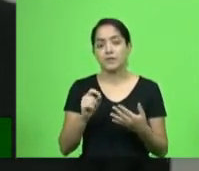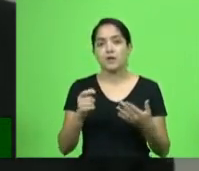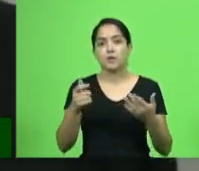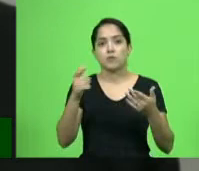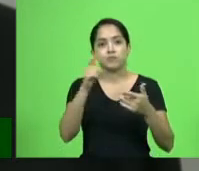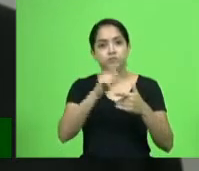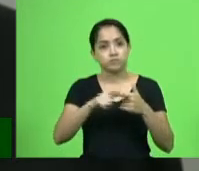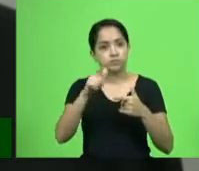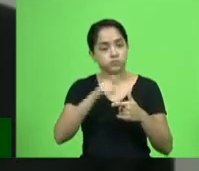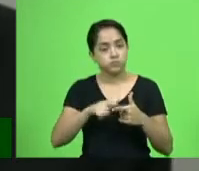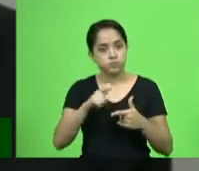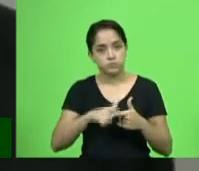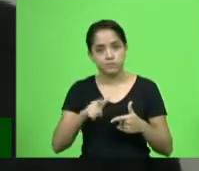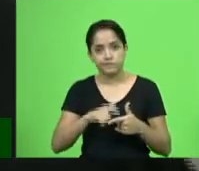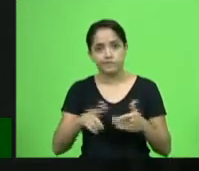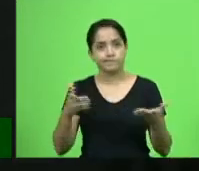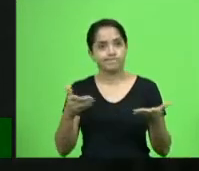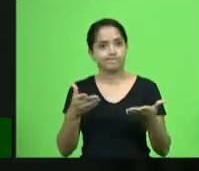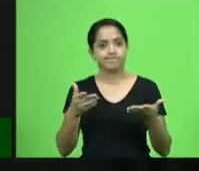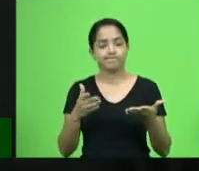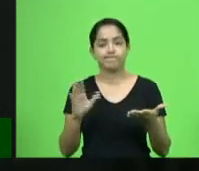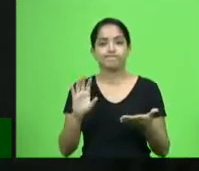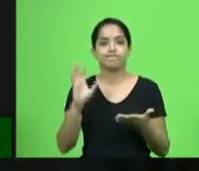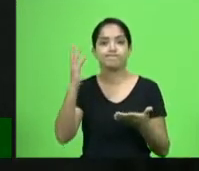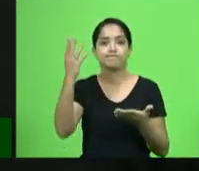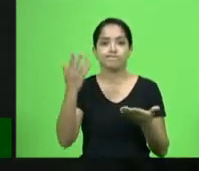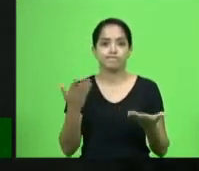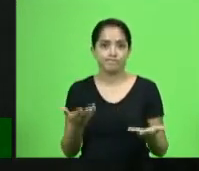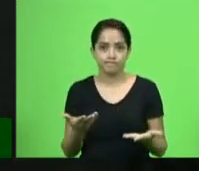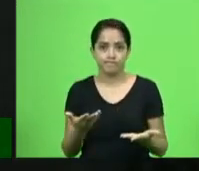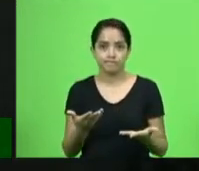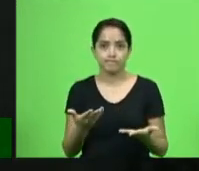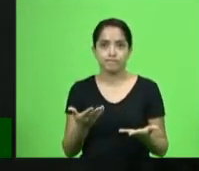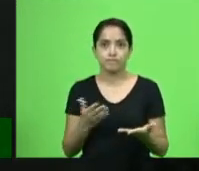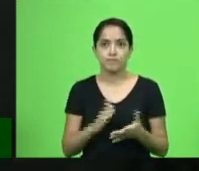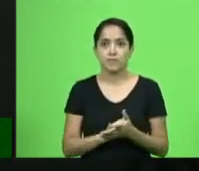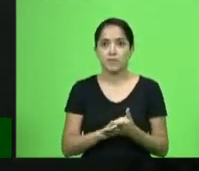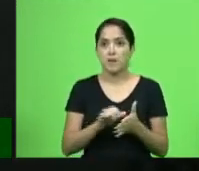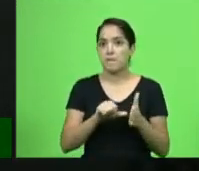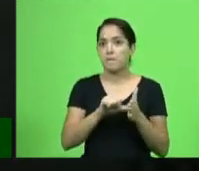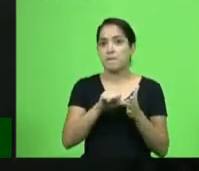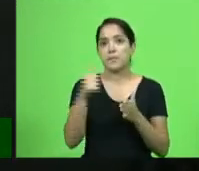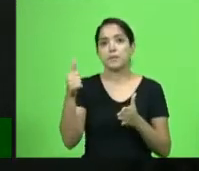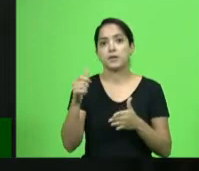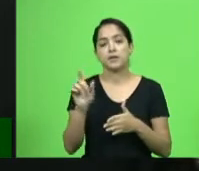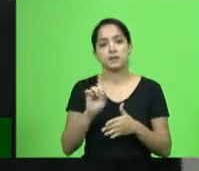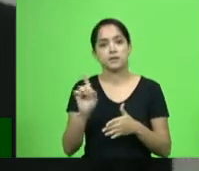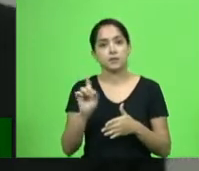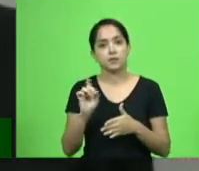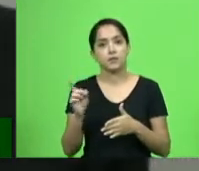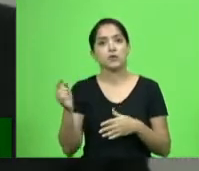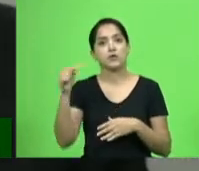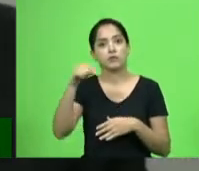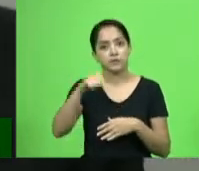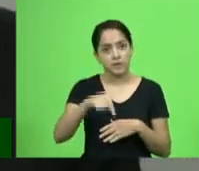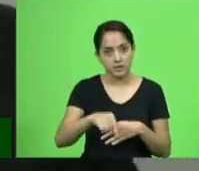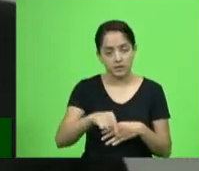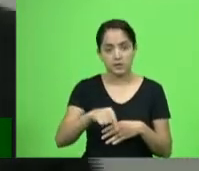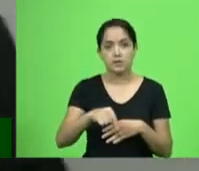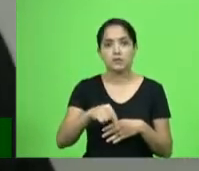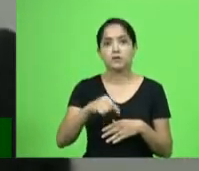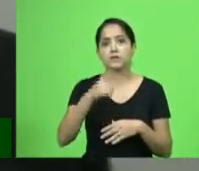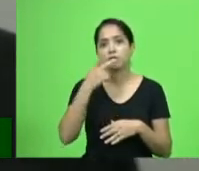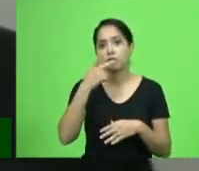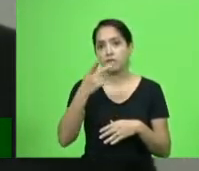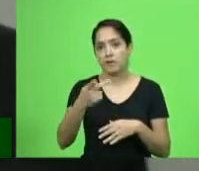estamos vivenciando e que já não é a primeira vez que eu venho aqui e me manifesto